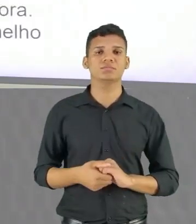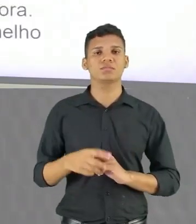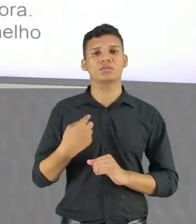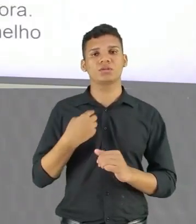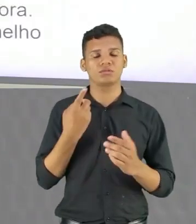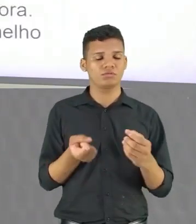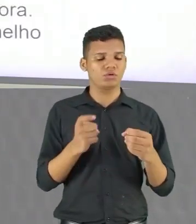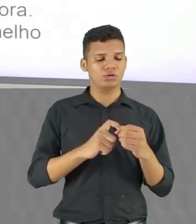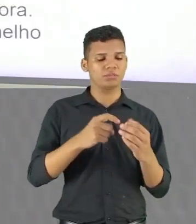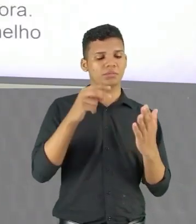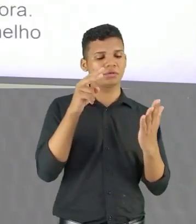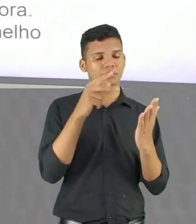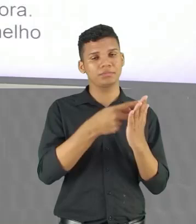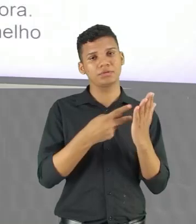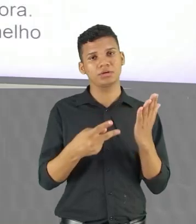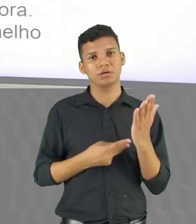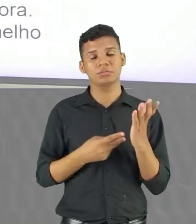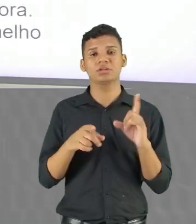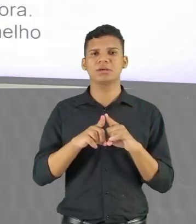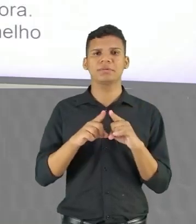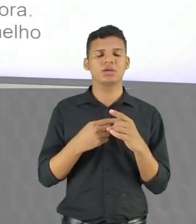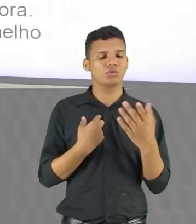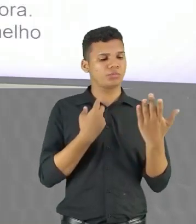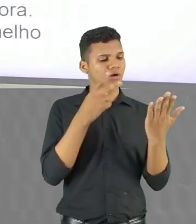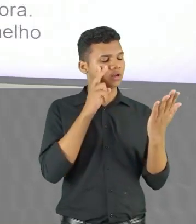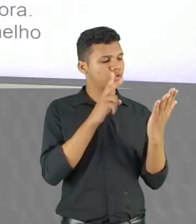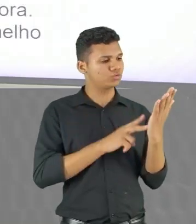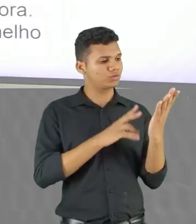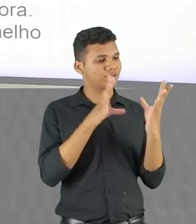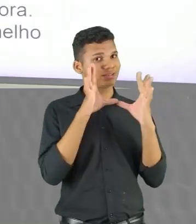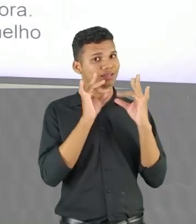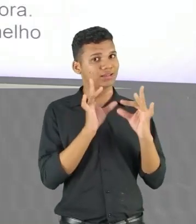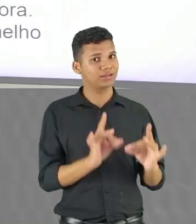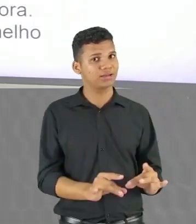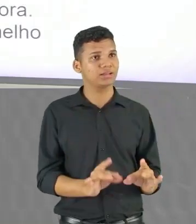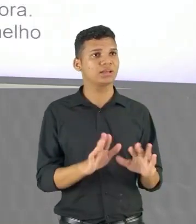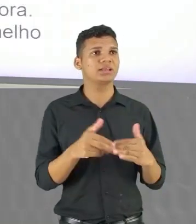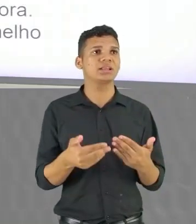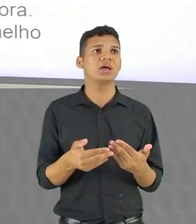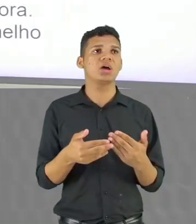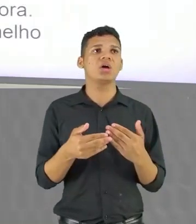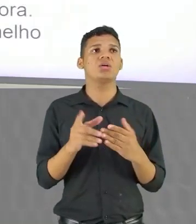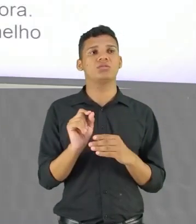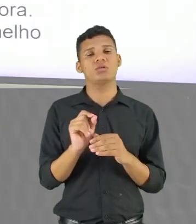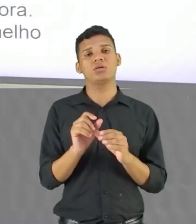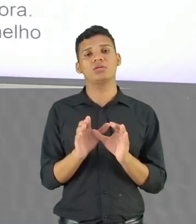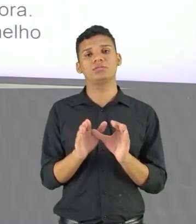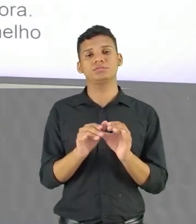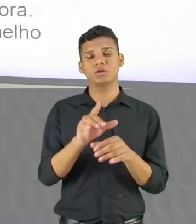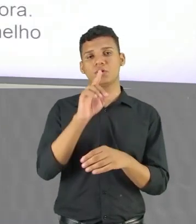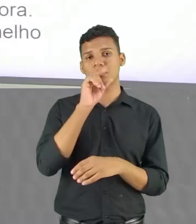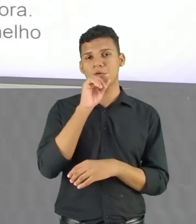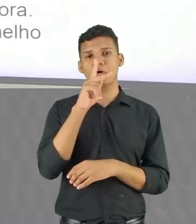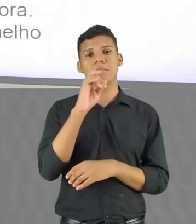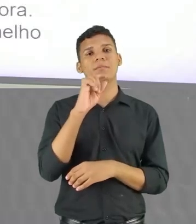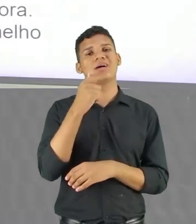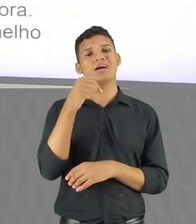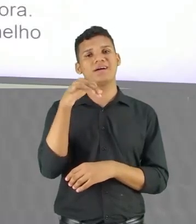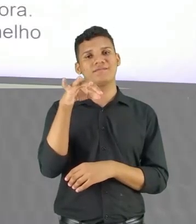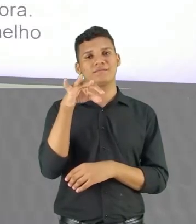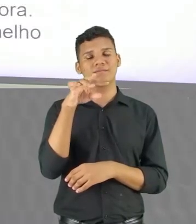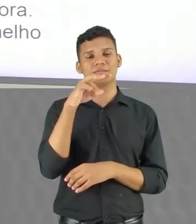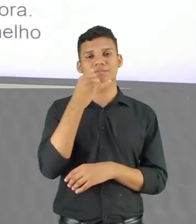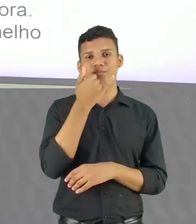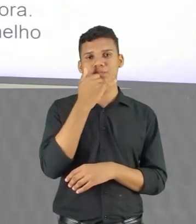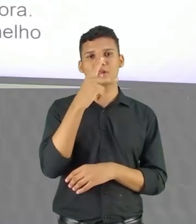E vocês podem fazer Uma leitura Mais detalhada Este pavão vermelho Aí ele traz Até mesmo Sol